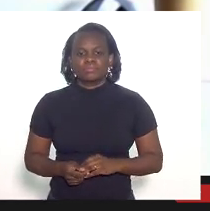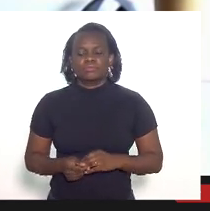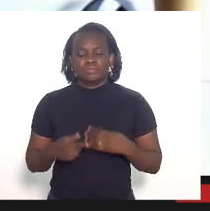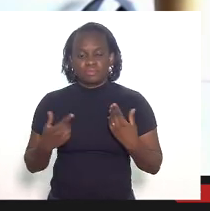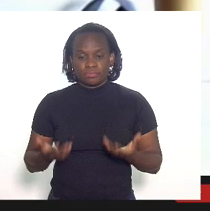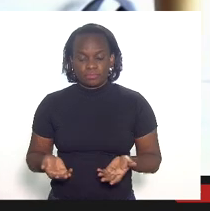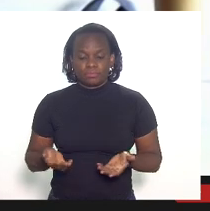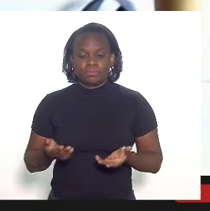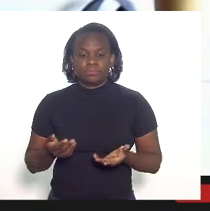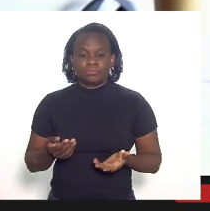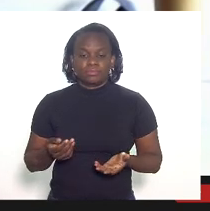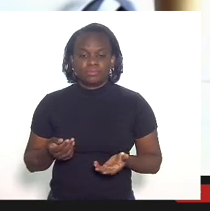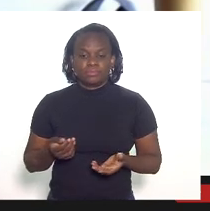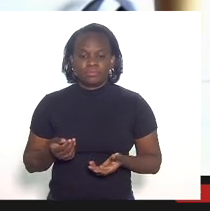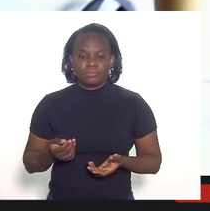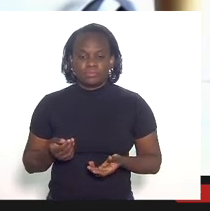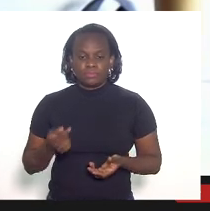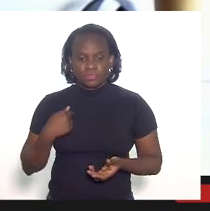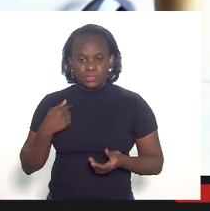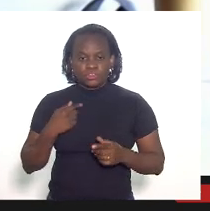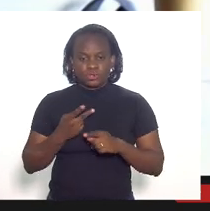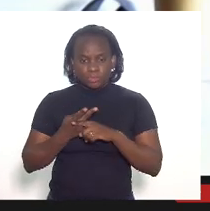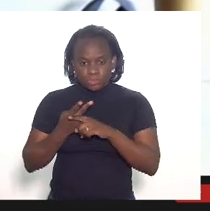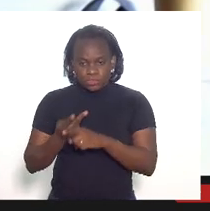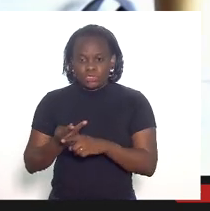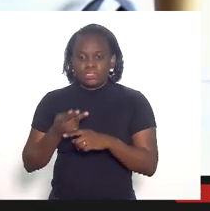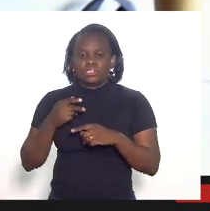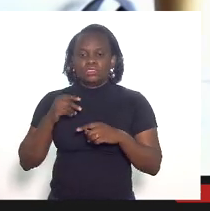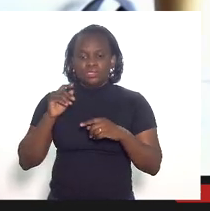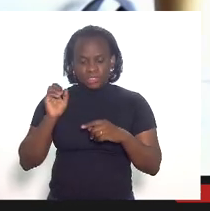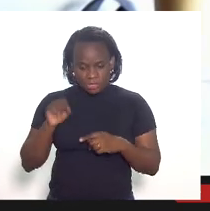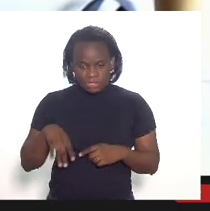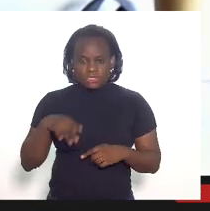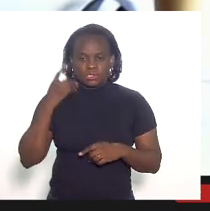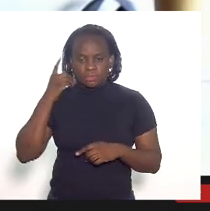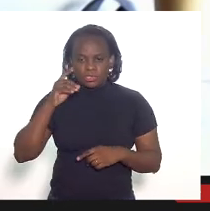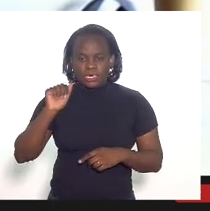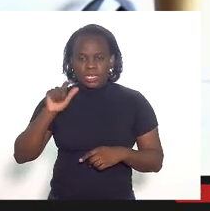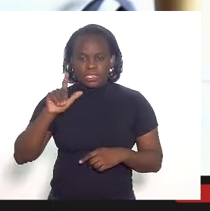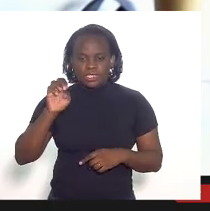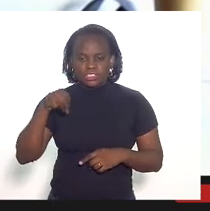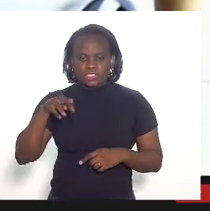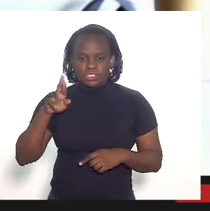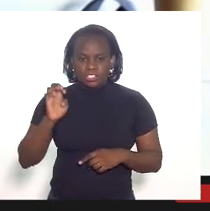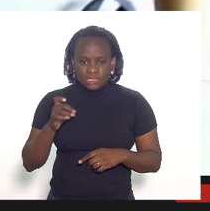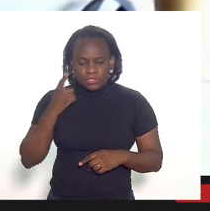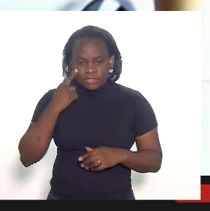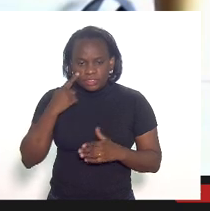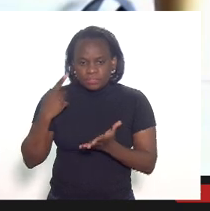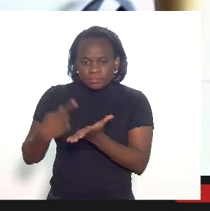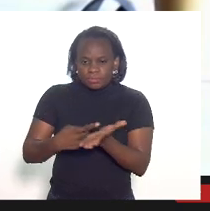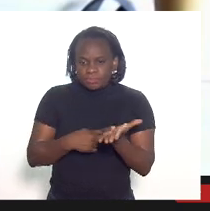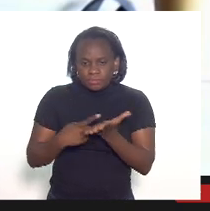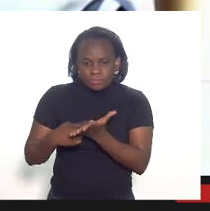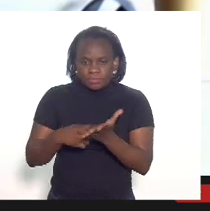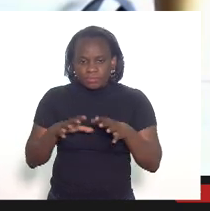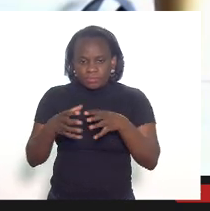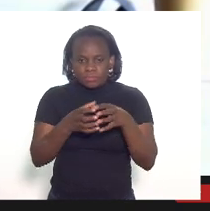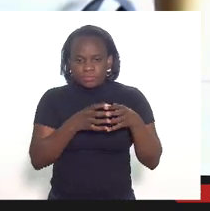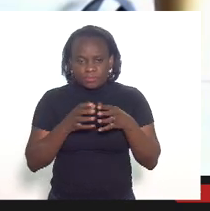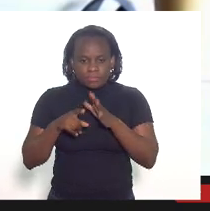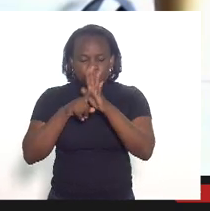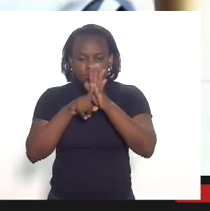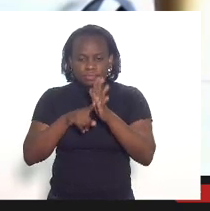eu estou buscando sim deputado Alexandre Freitas conciliação entre os entes